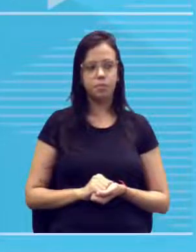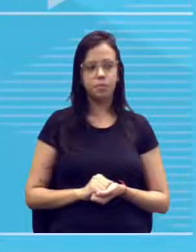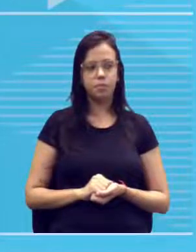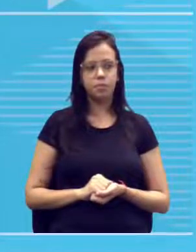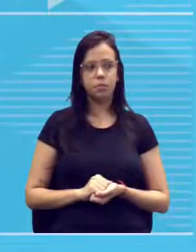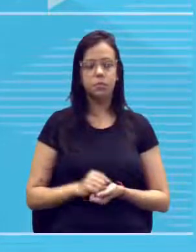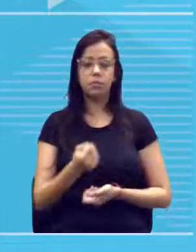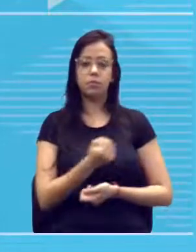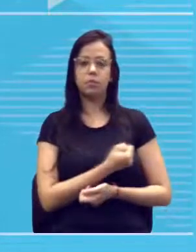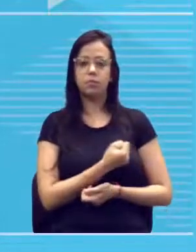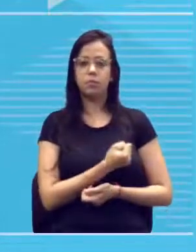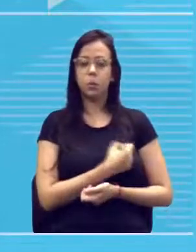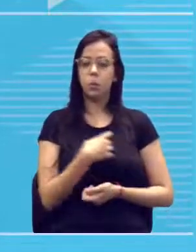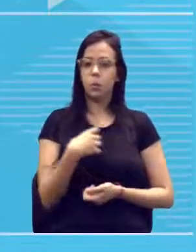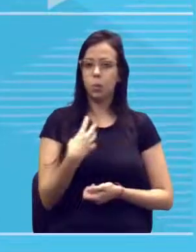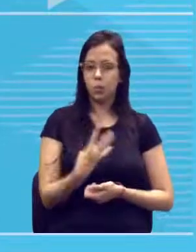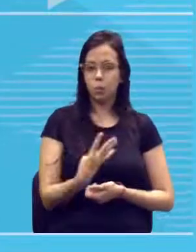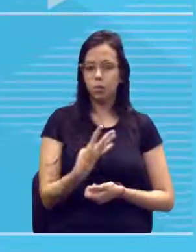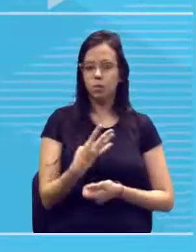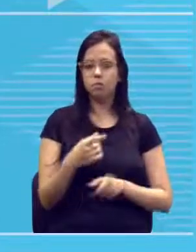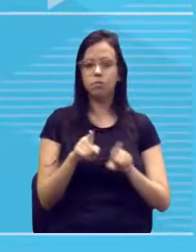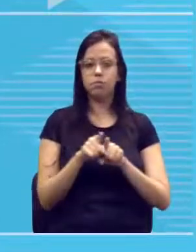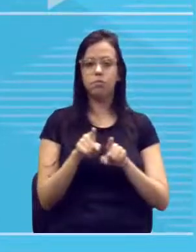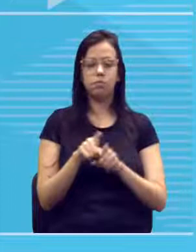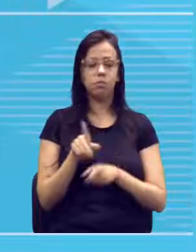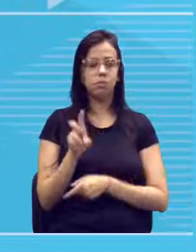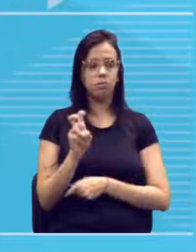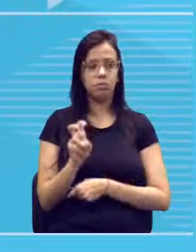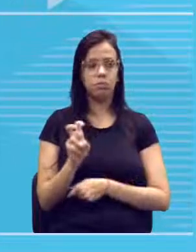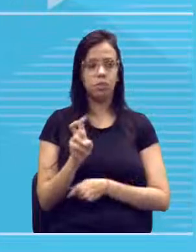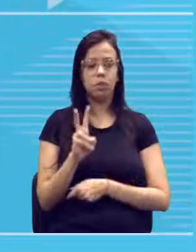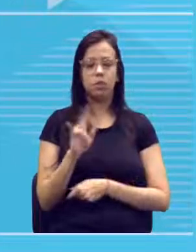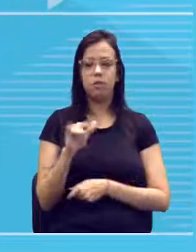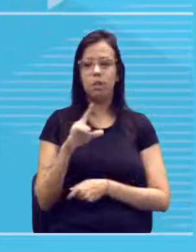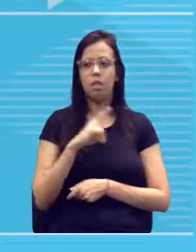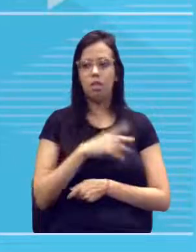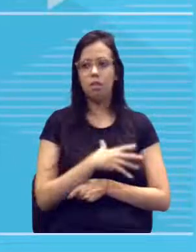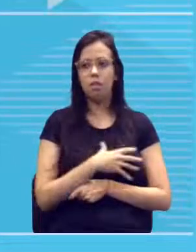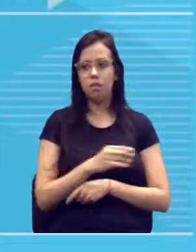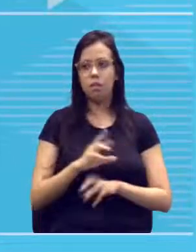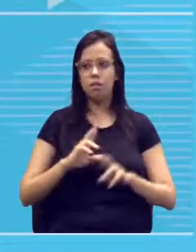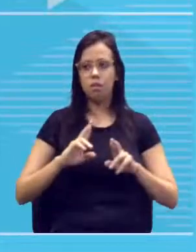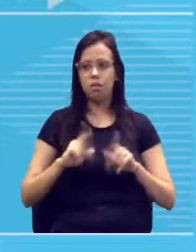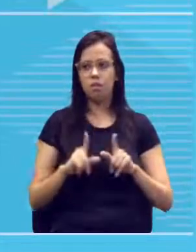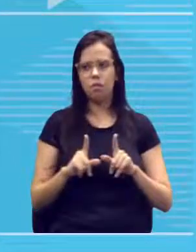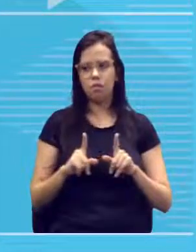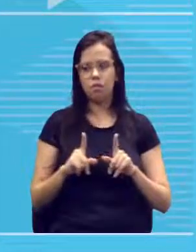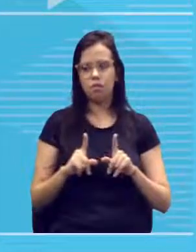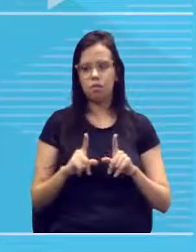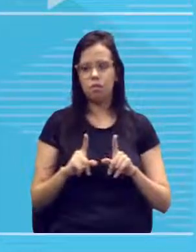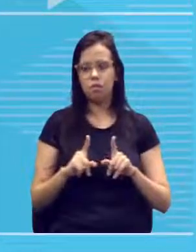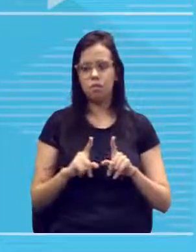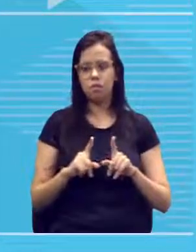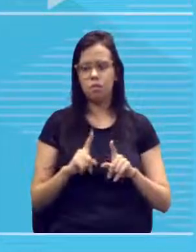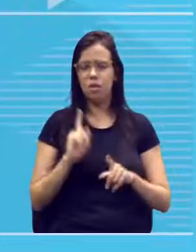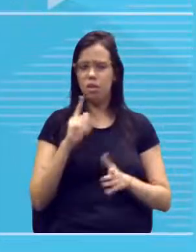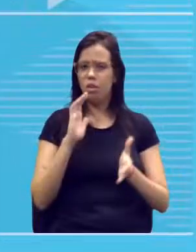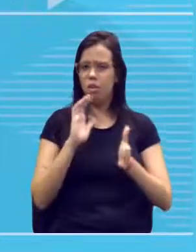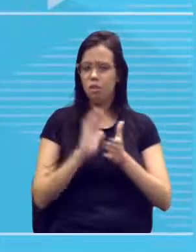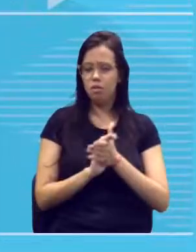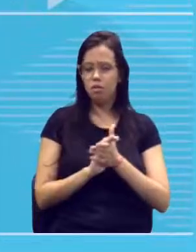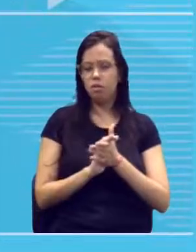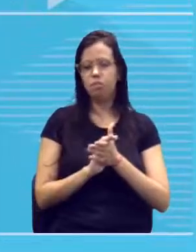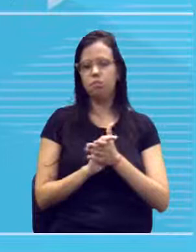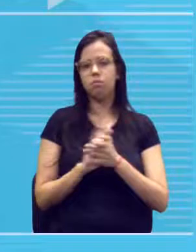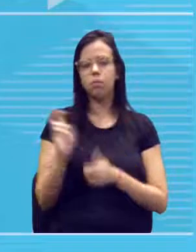3, 4, indivíduo 5, tá? Ele vai ter um filho diferente. Opa! Ele é casado com o indivíduo